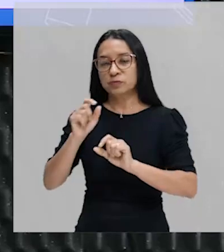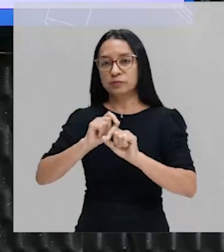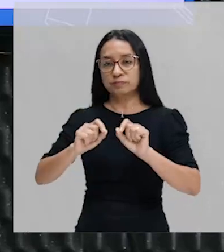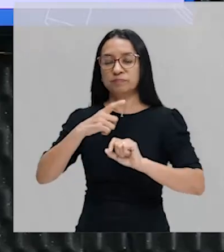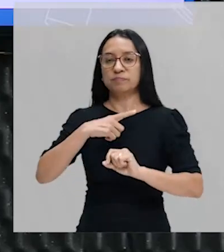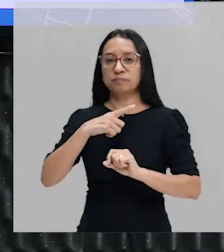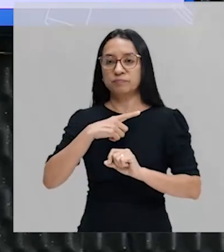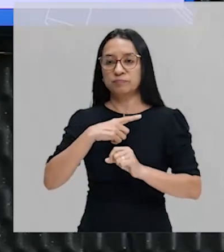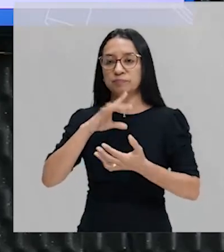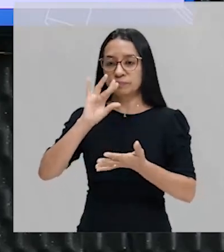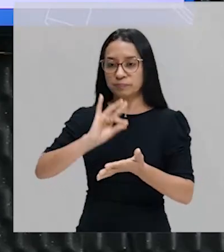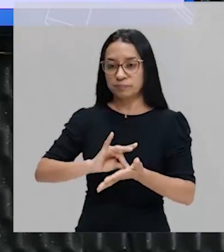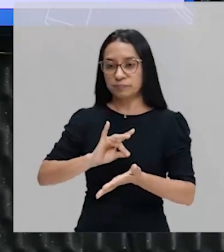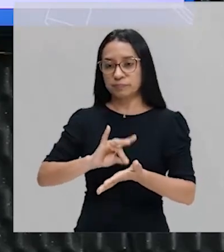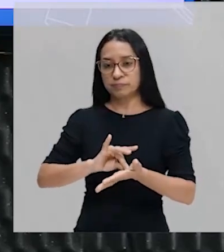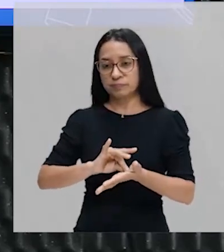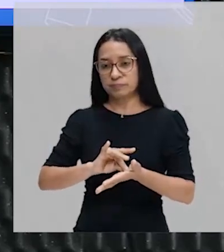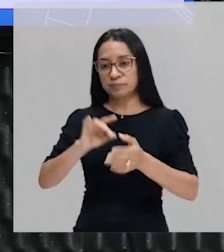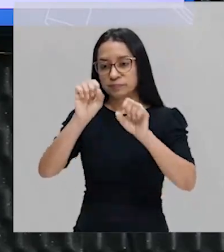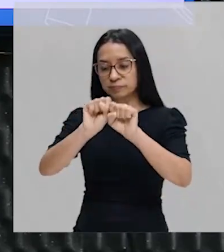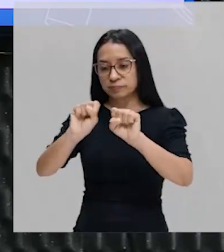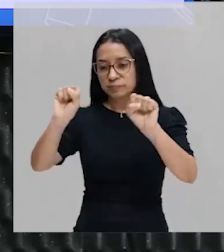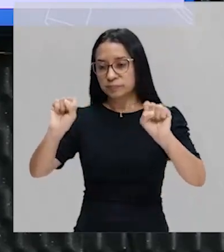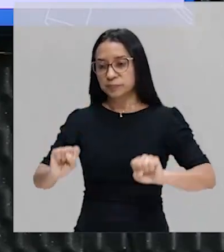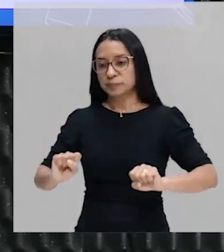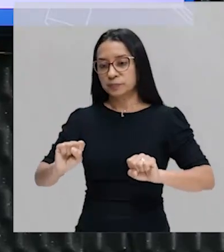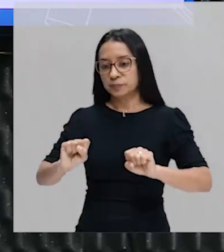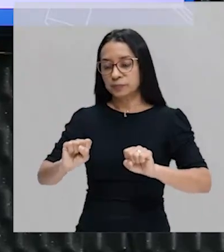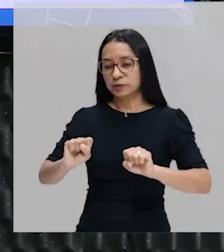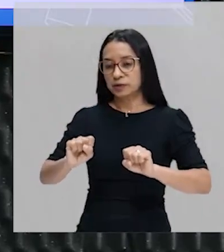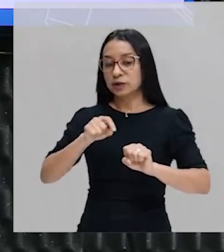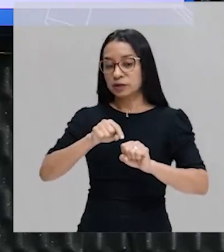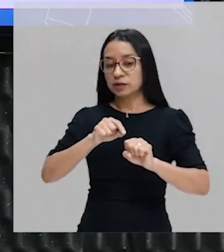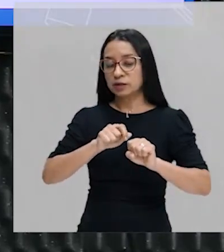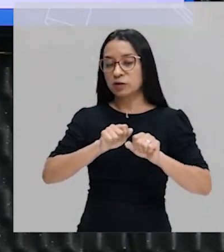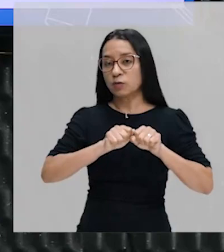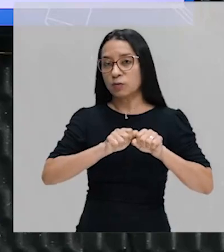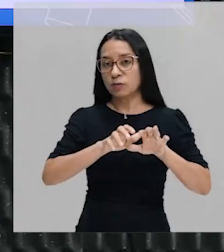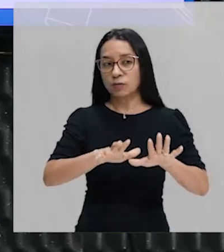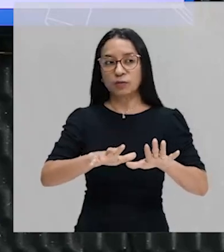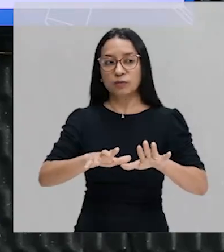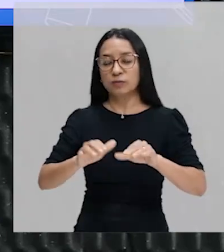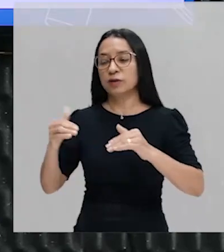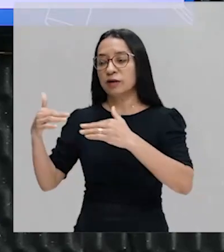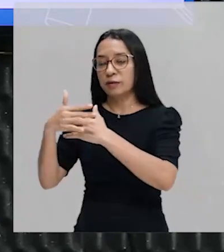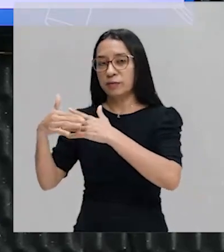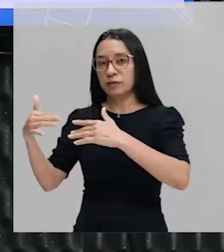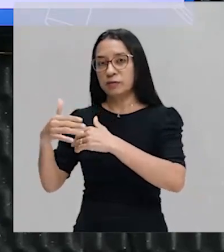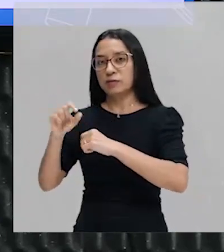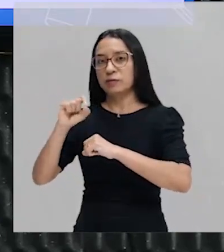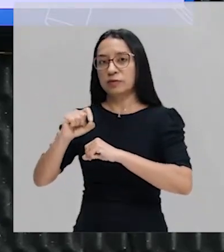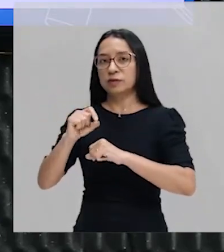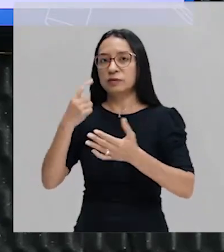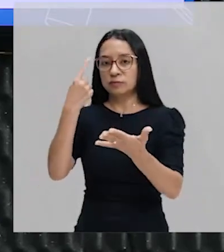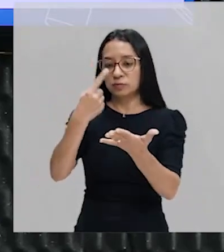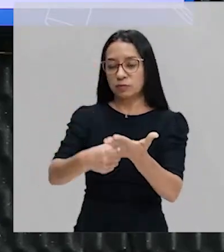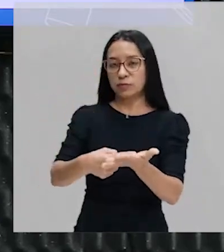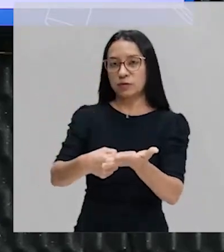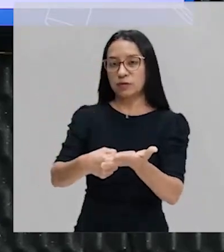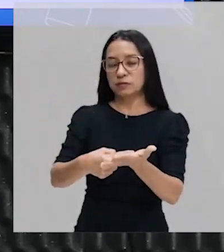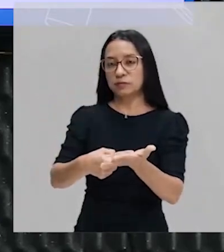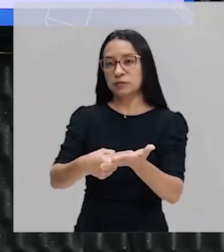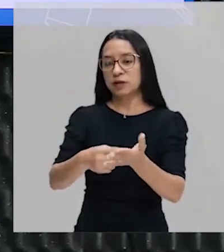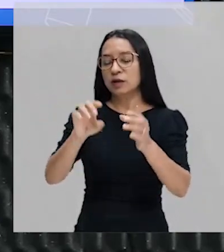se tem, na verdade, é um sistema colônia-metrópole, ou seja, o pacto colonial, que vai estruturar o